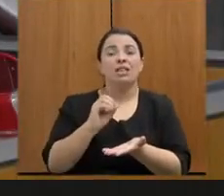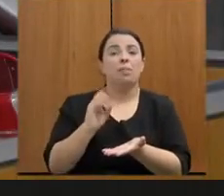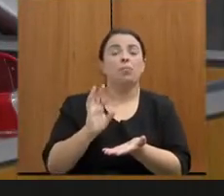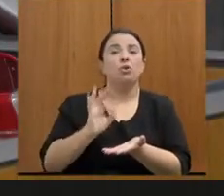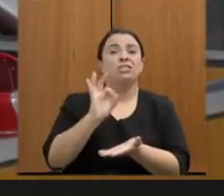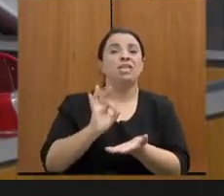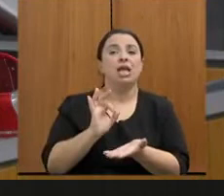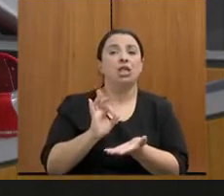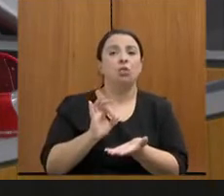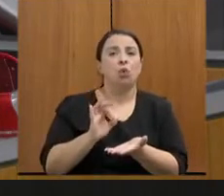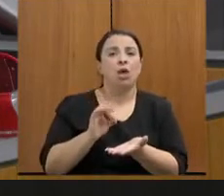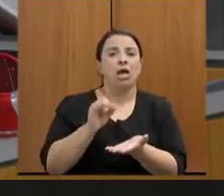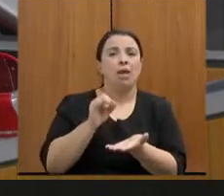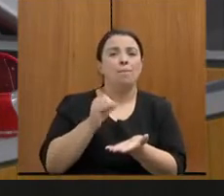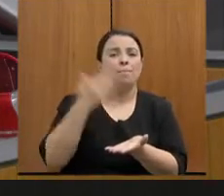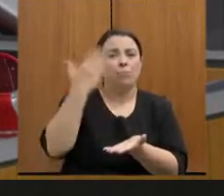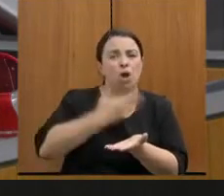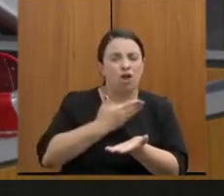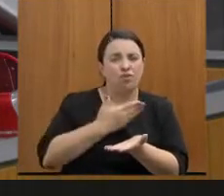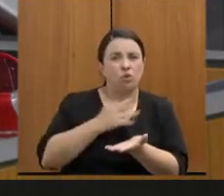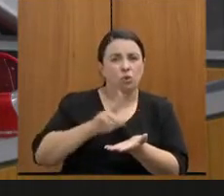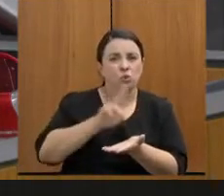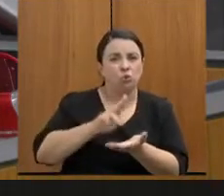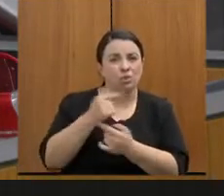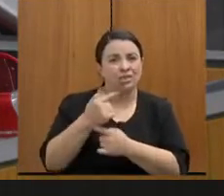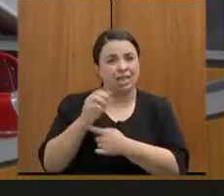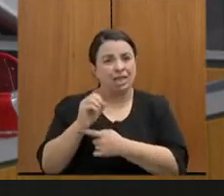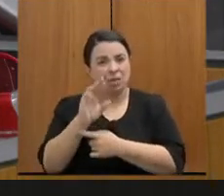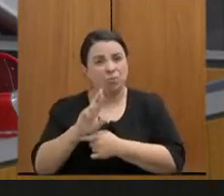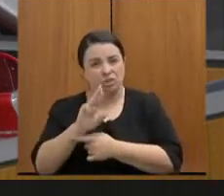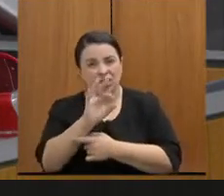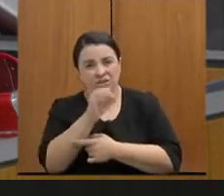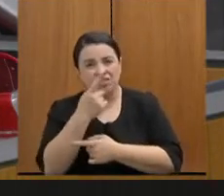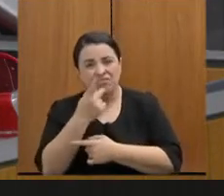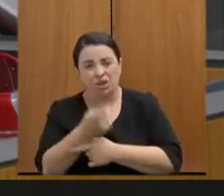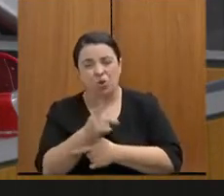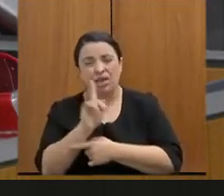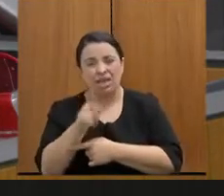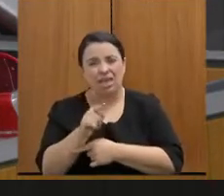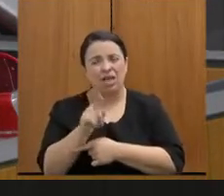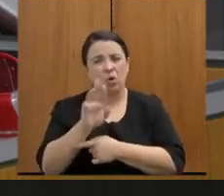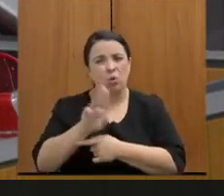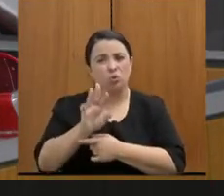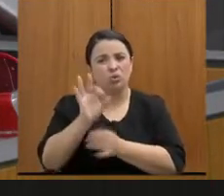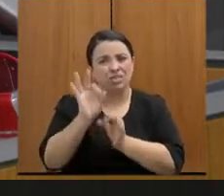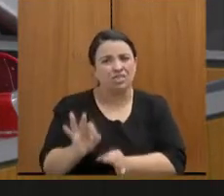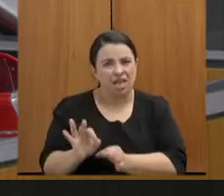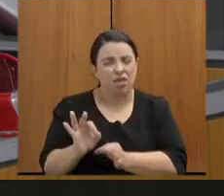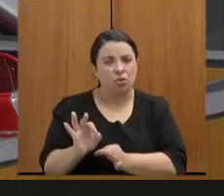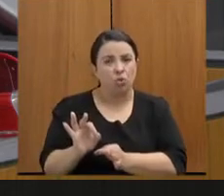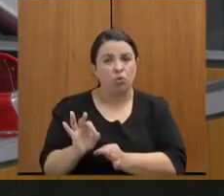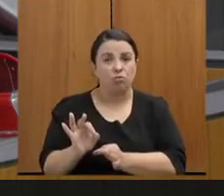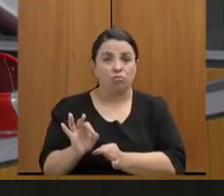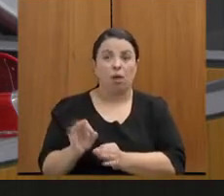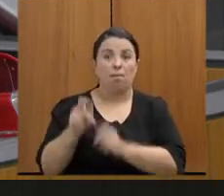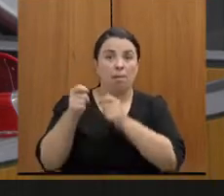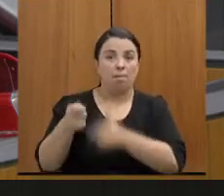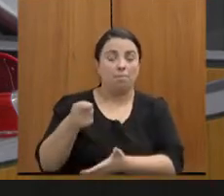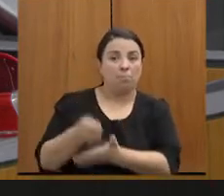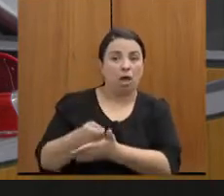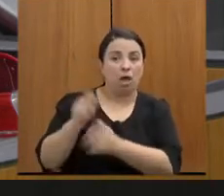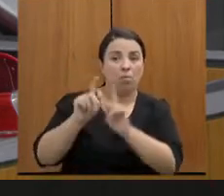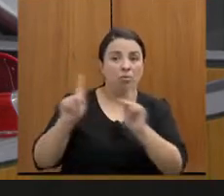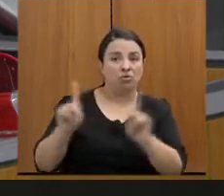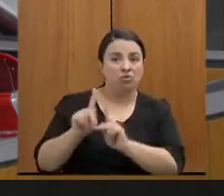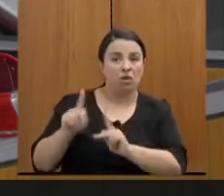aplicou, não está comprovado que os 70%, que o acabou de dizer, foram corretamente aplicados na remuneração dos profissionais. Da